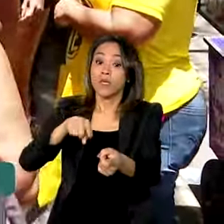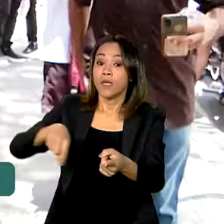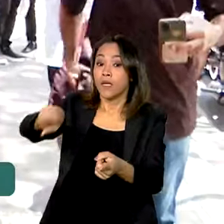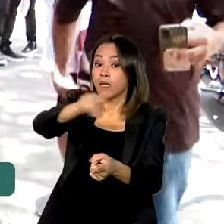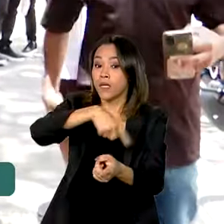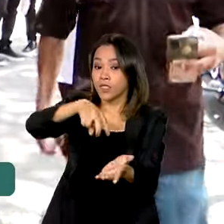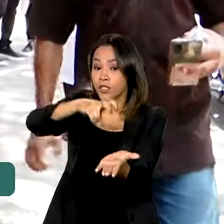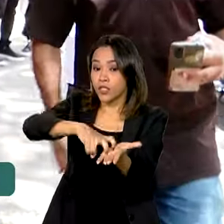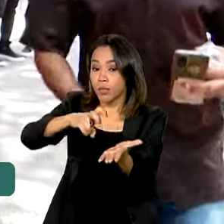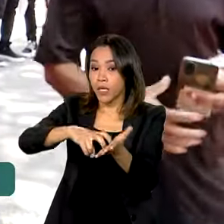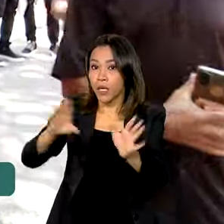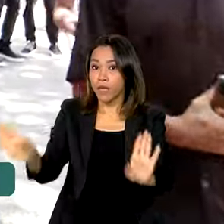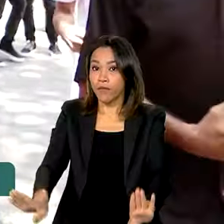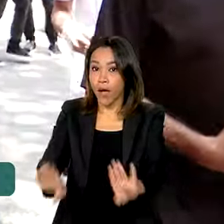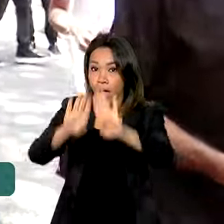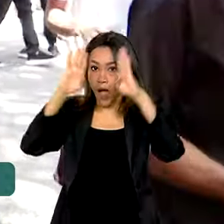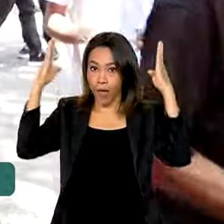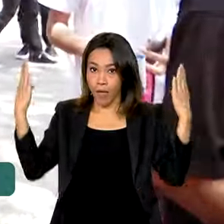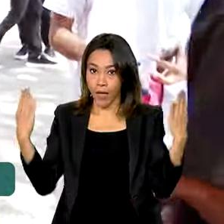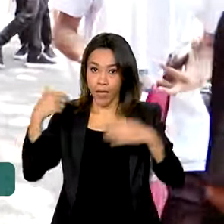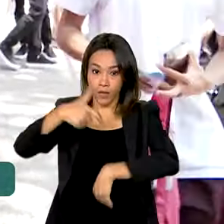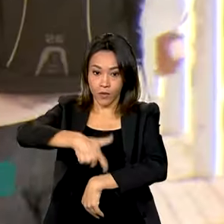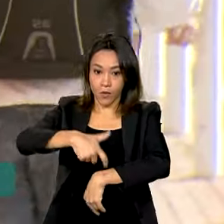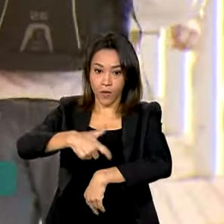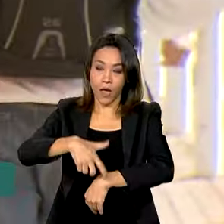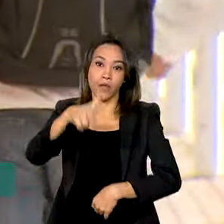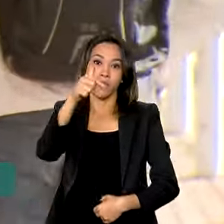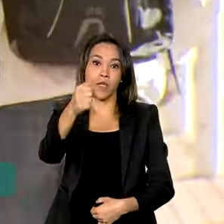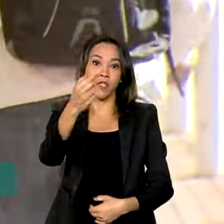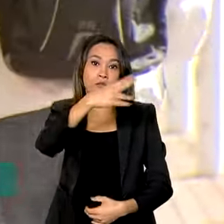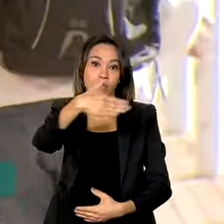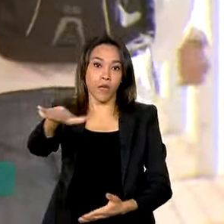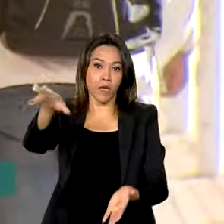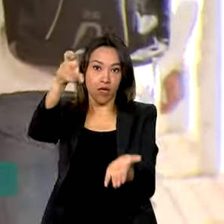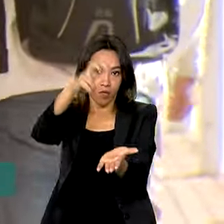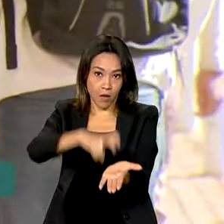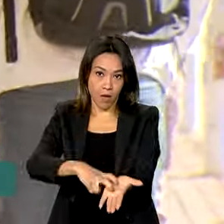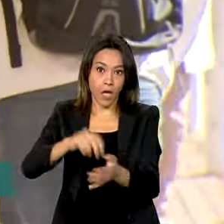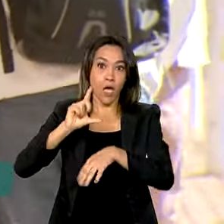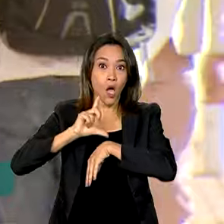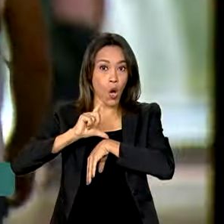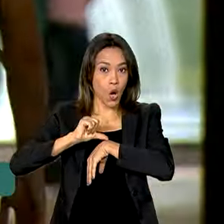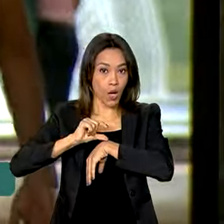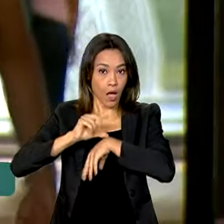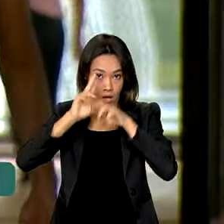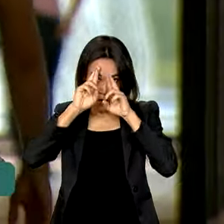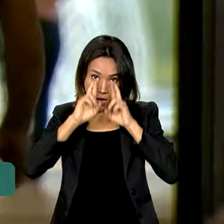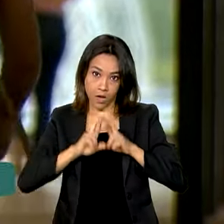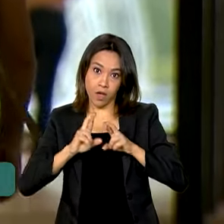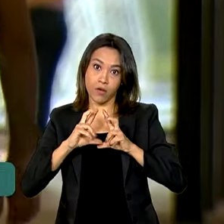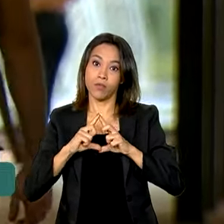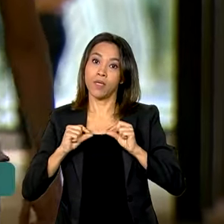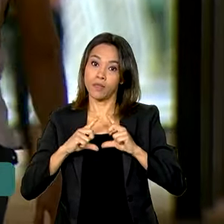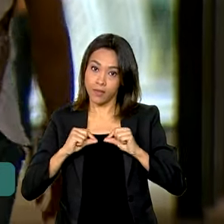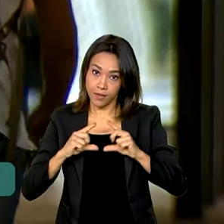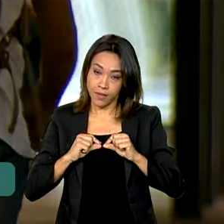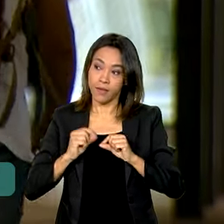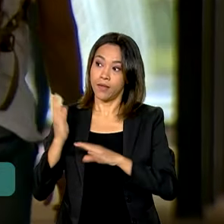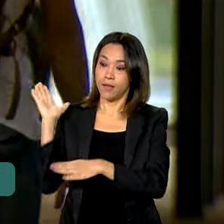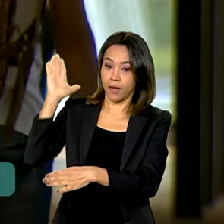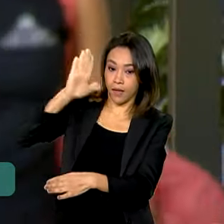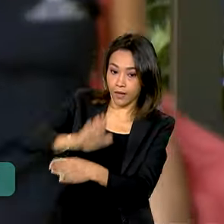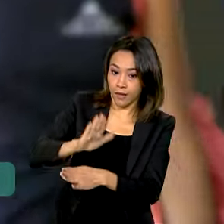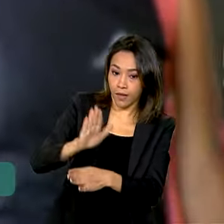portões serão abertos às sete e meia da manhã, horário de Brasília. No período da tarde, os